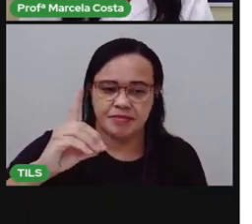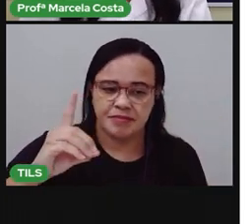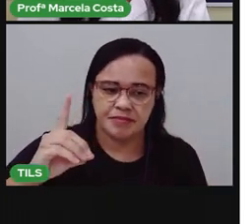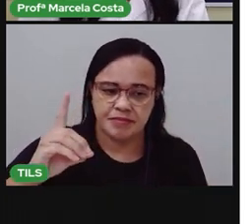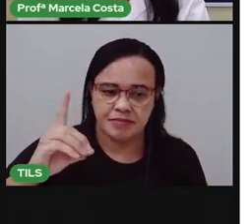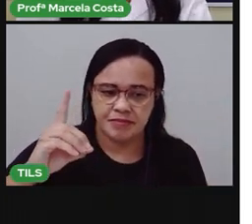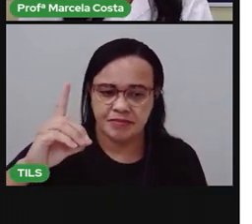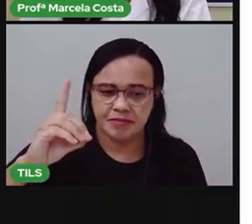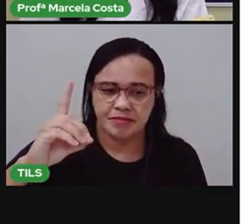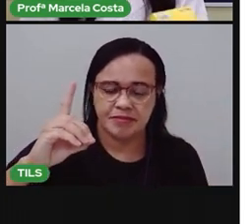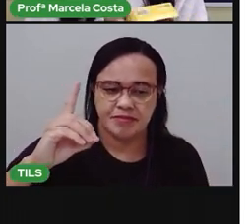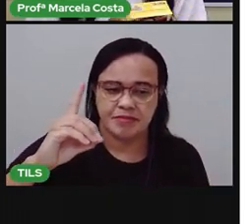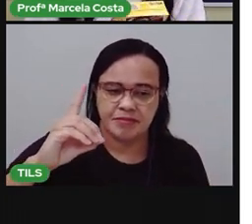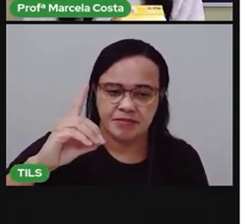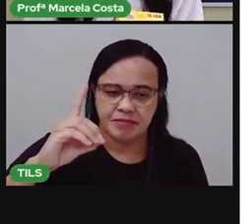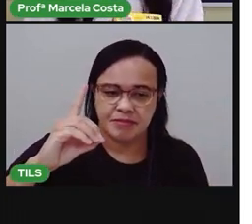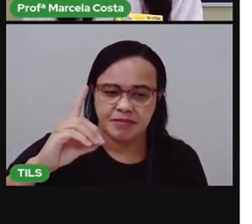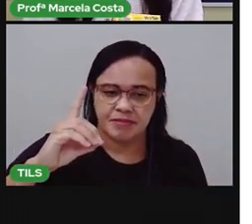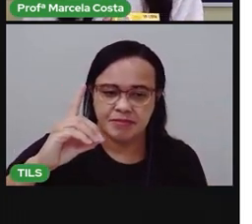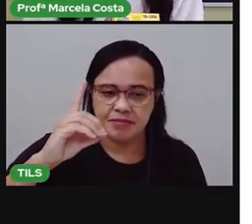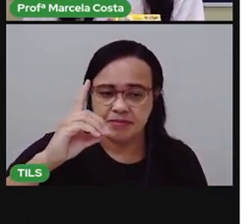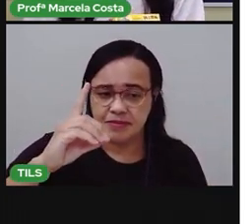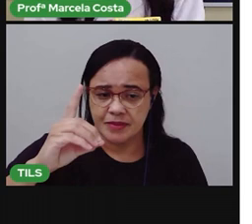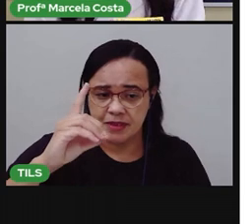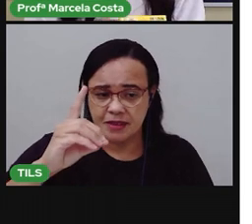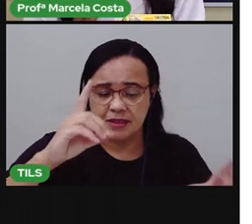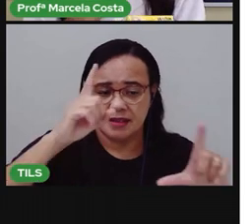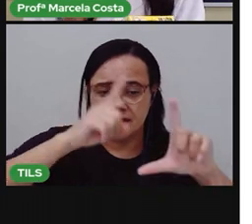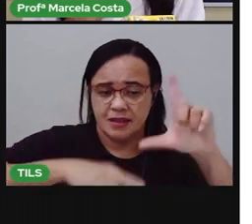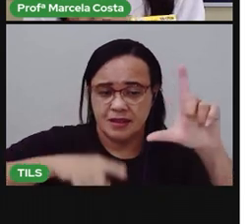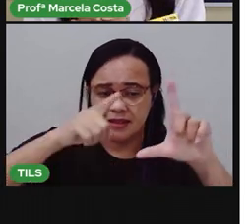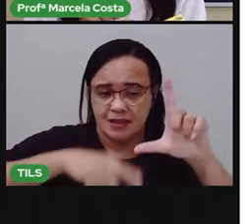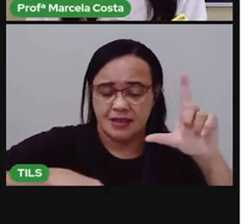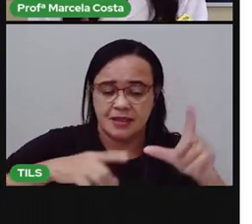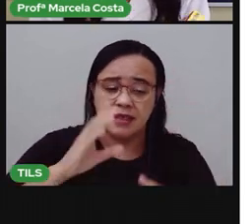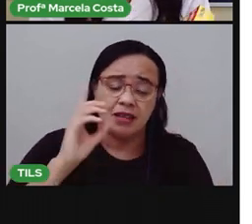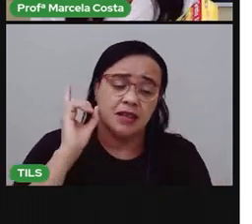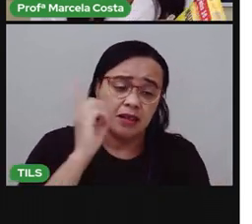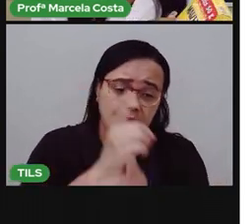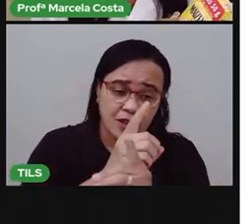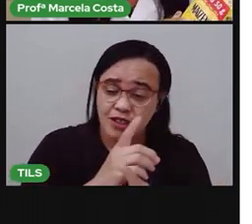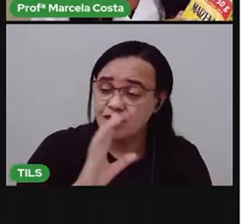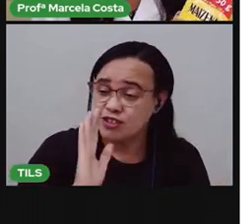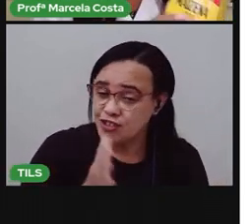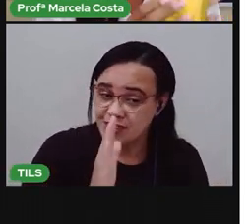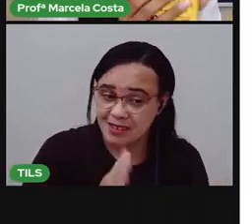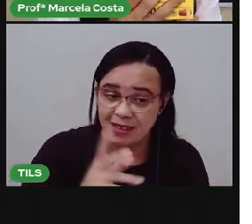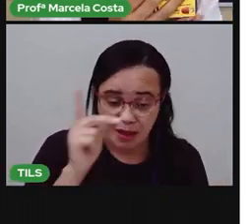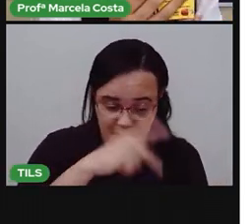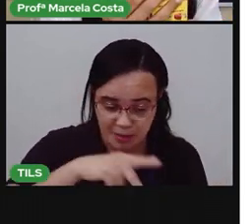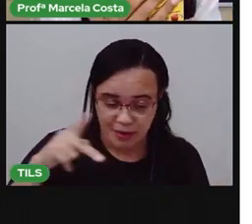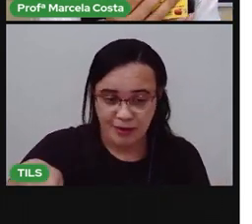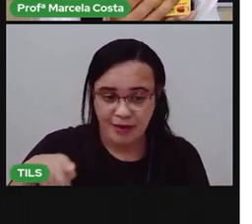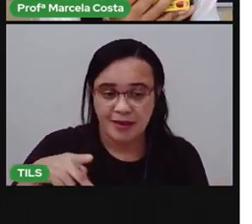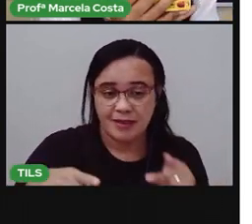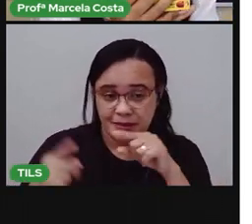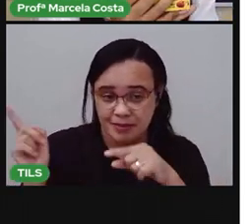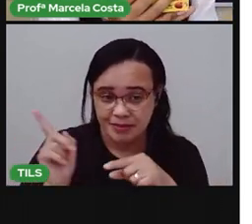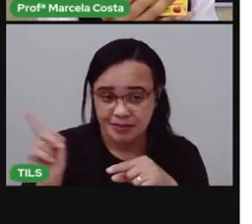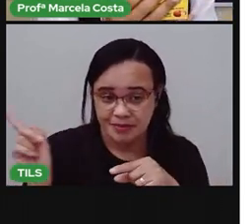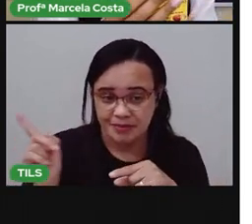Letra D. Ó. Já achei aqui, ó, a letra D na minha